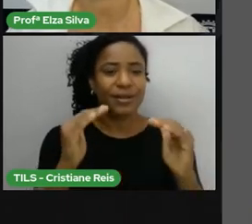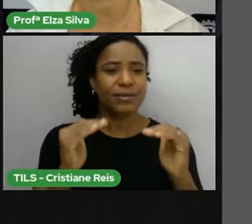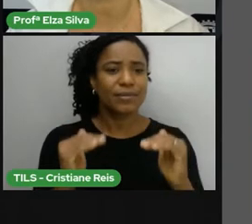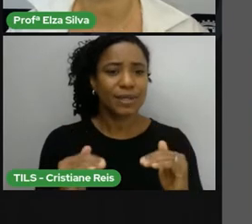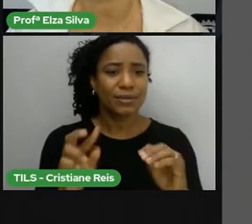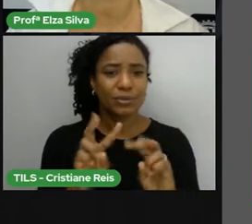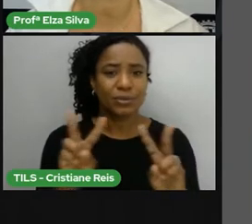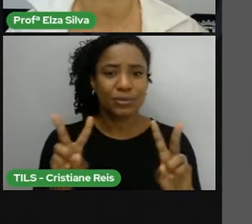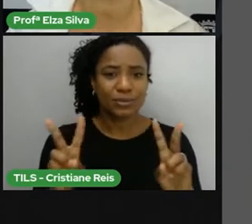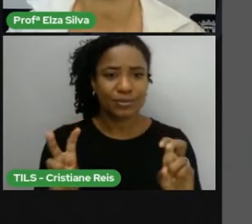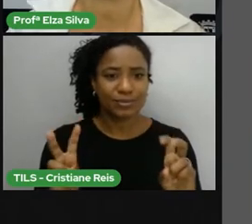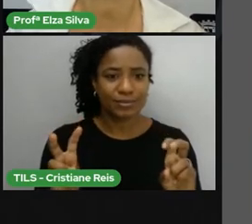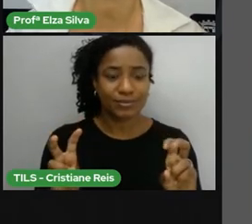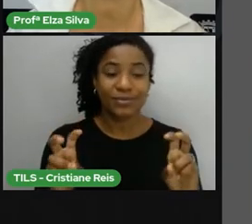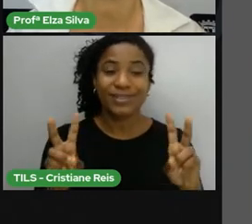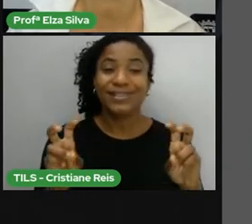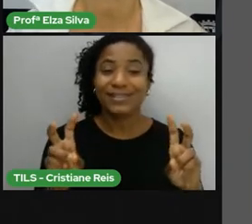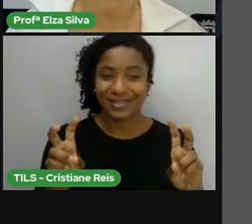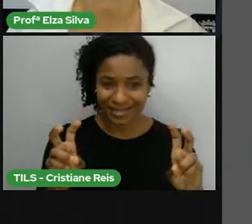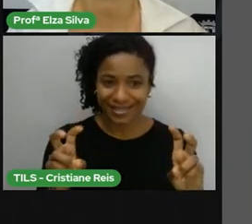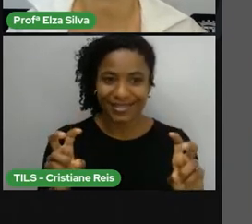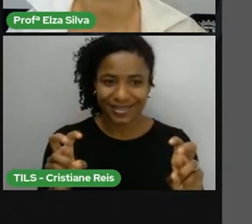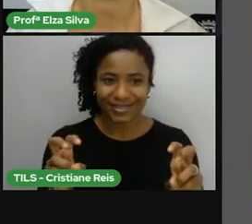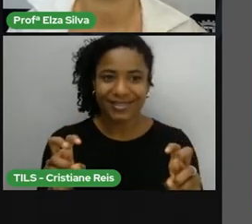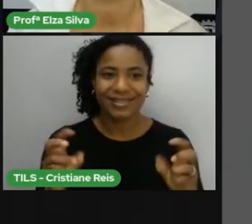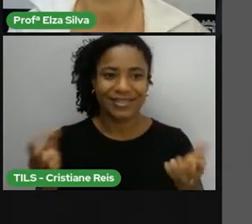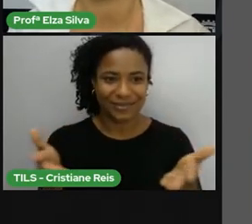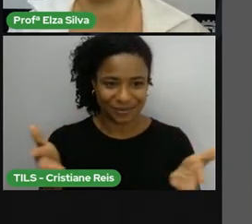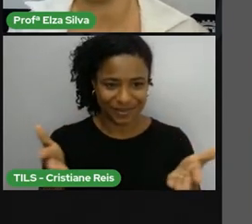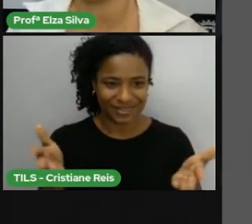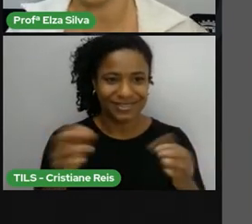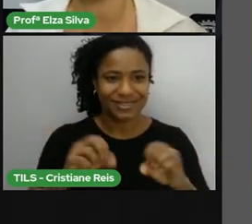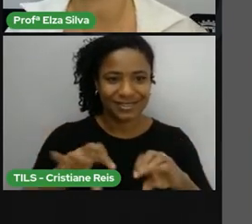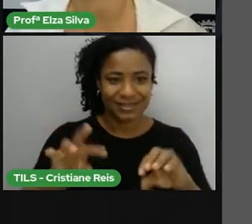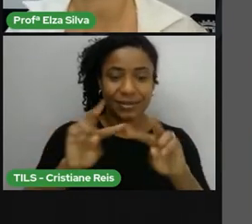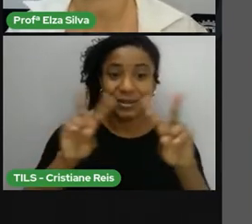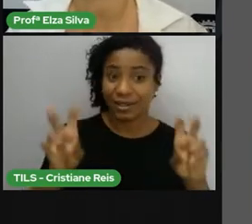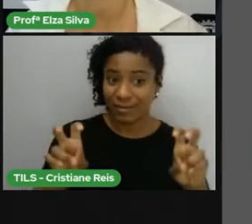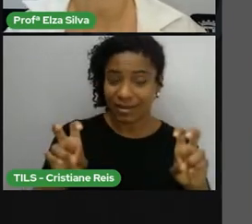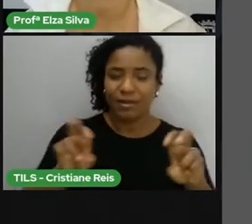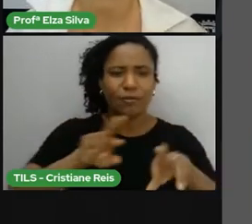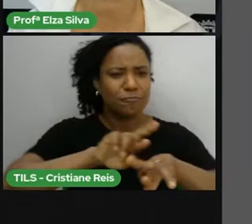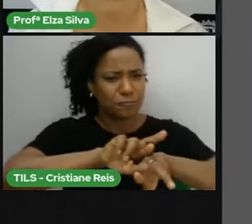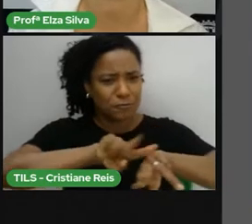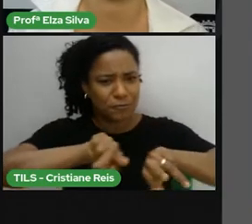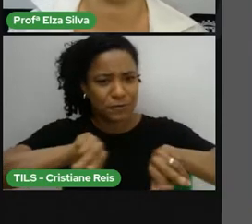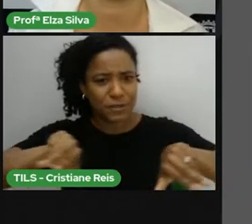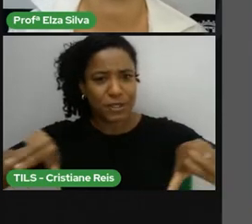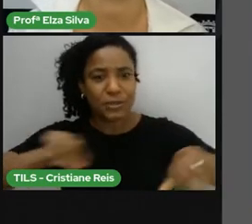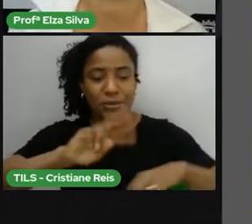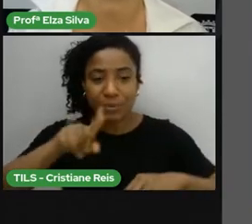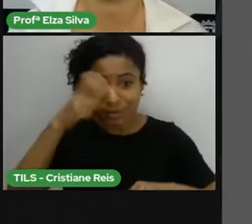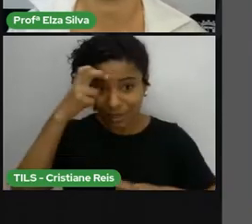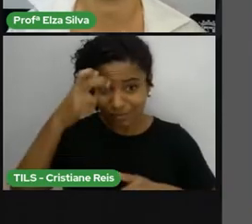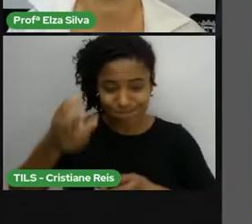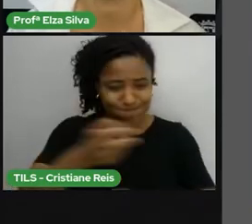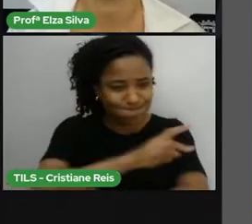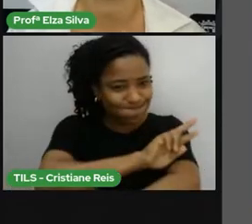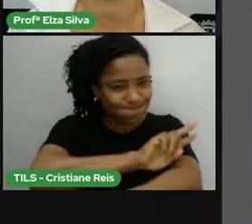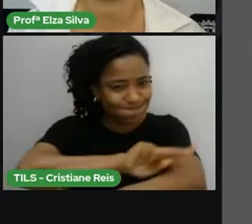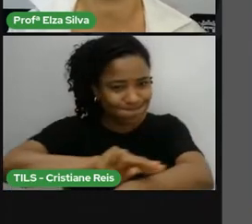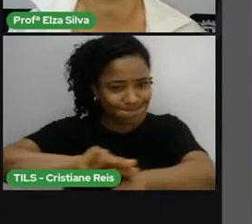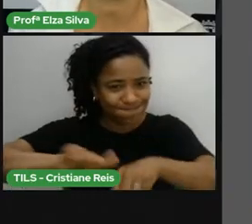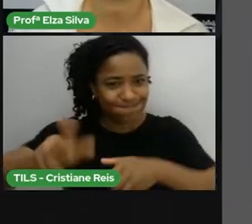você coloca, then, o tema de nossa aula. Diversidade cultural e relações étnico-raciais.